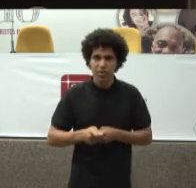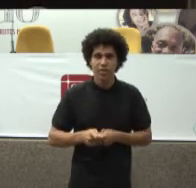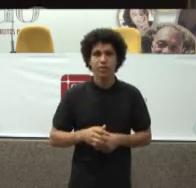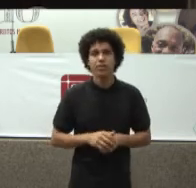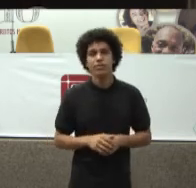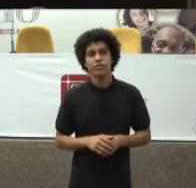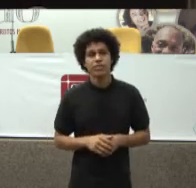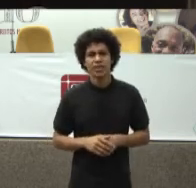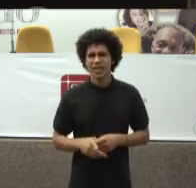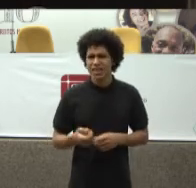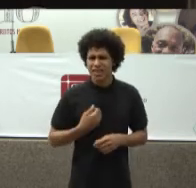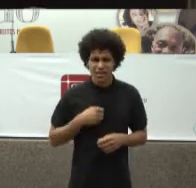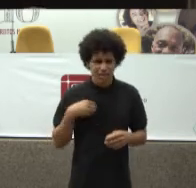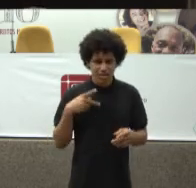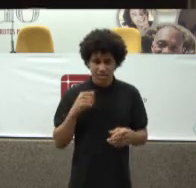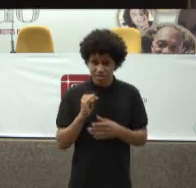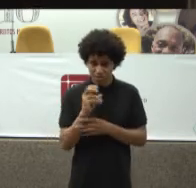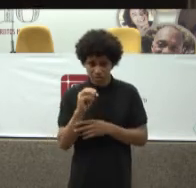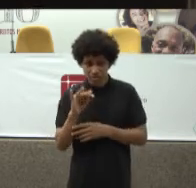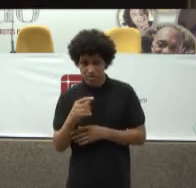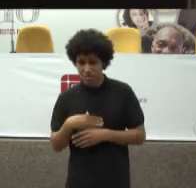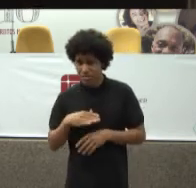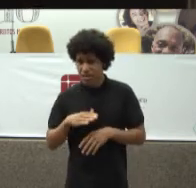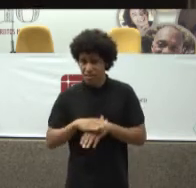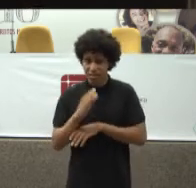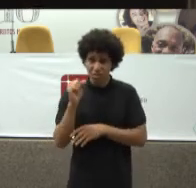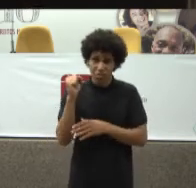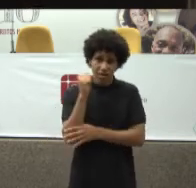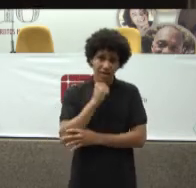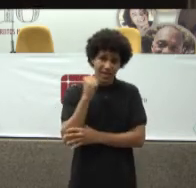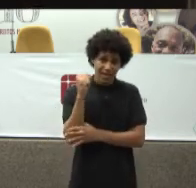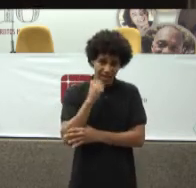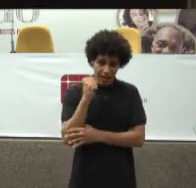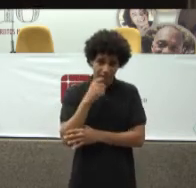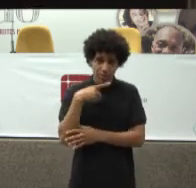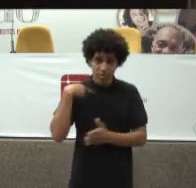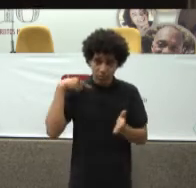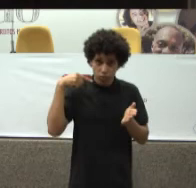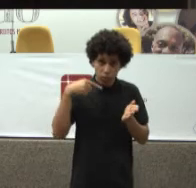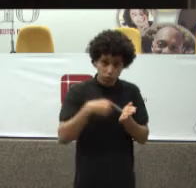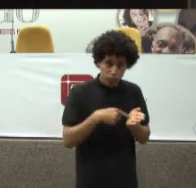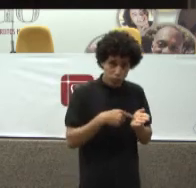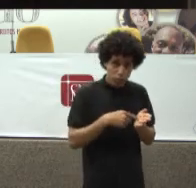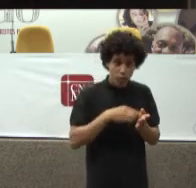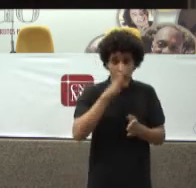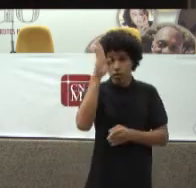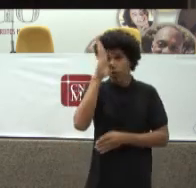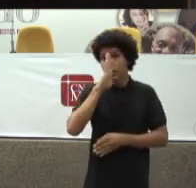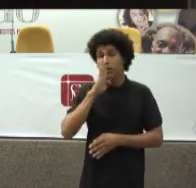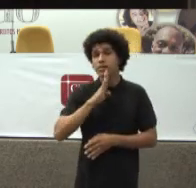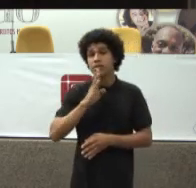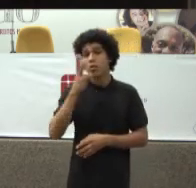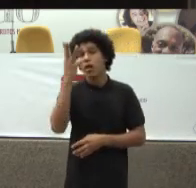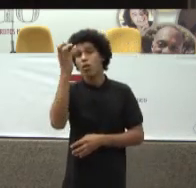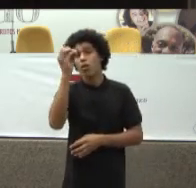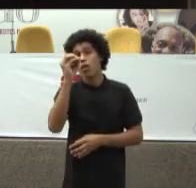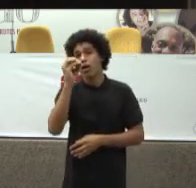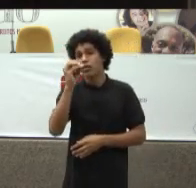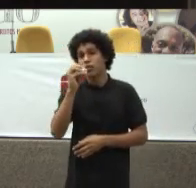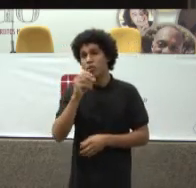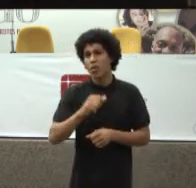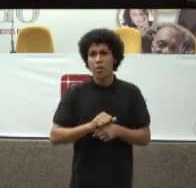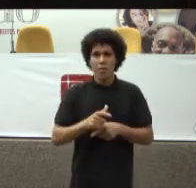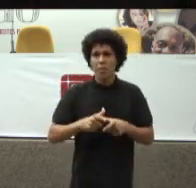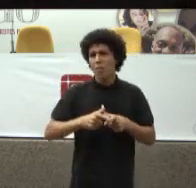ponto Que o Brasil Já é o quarto Maior mercado De medicamento Do mundo Está caminhando Para em pouco tempo